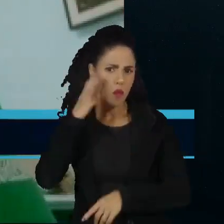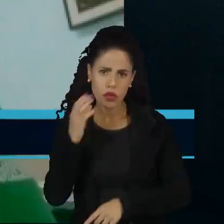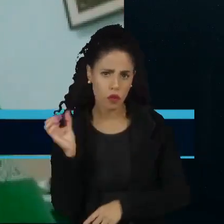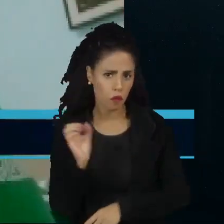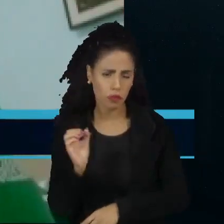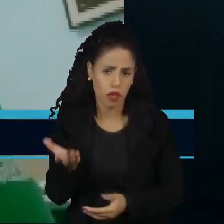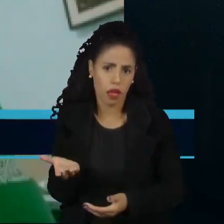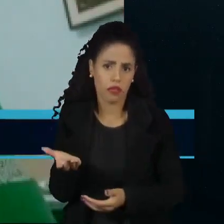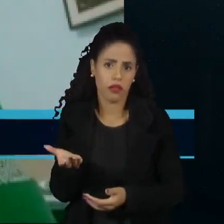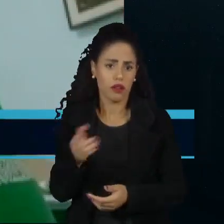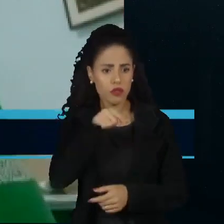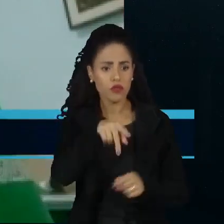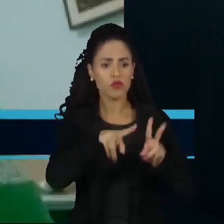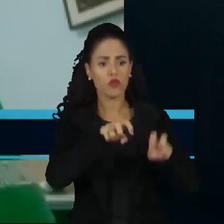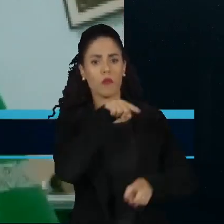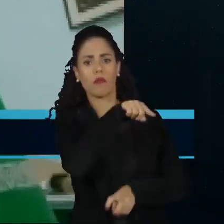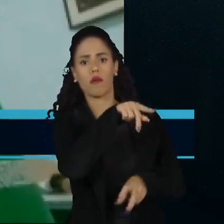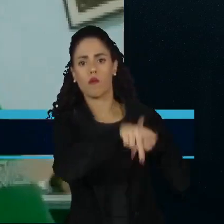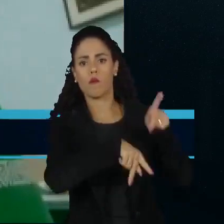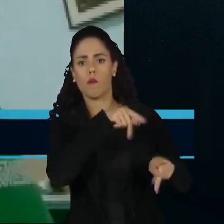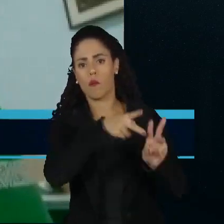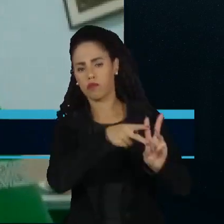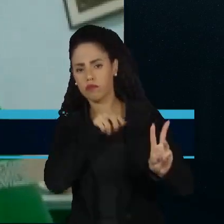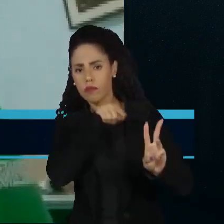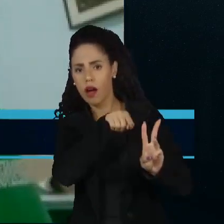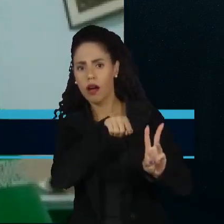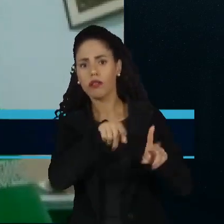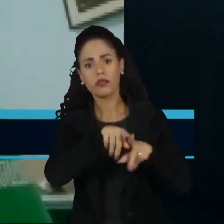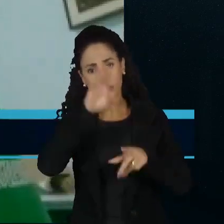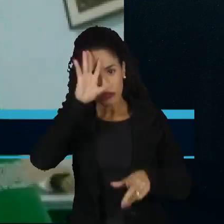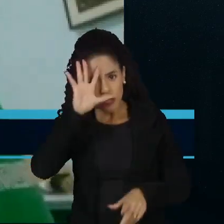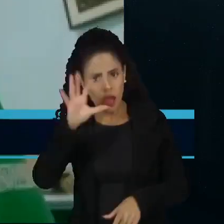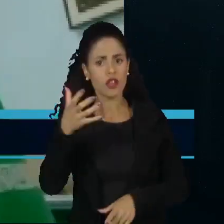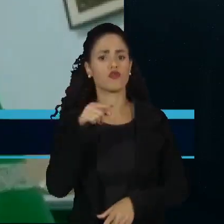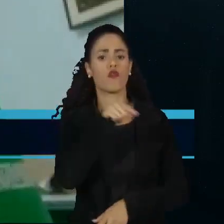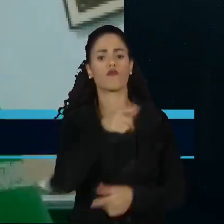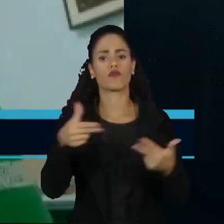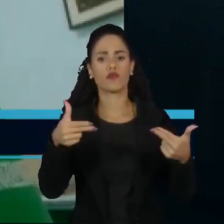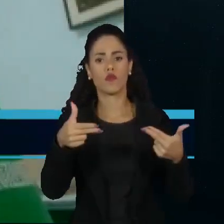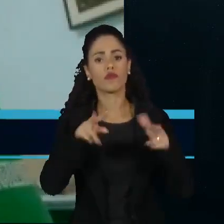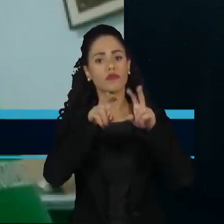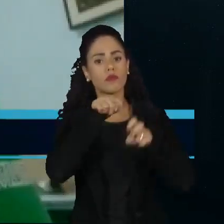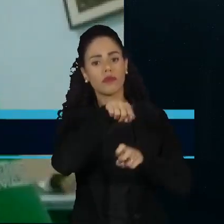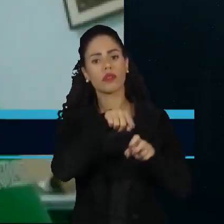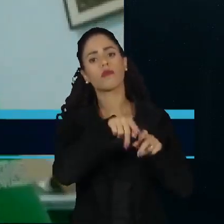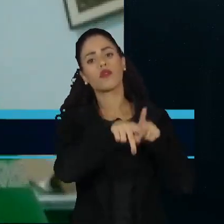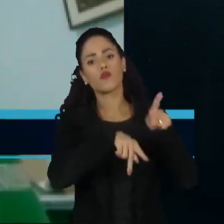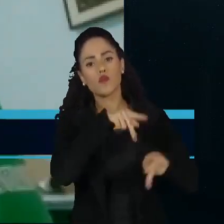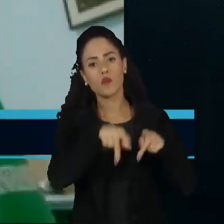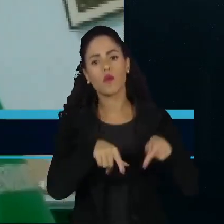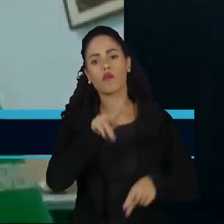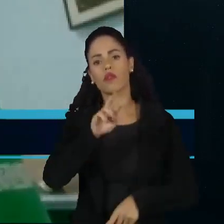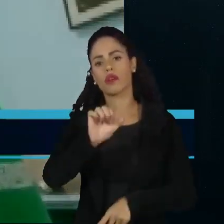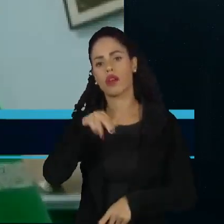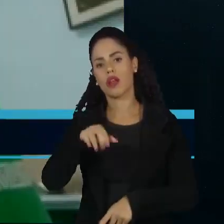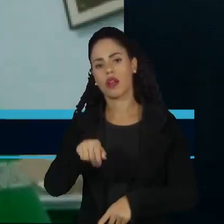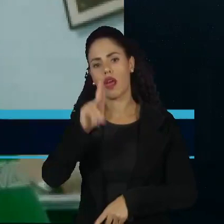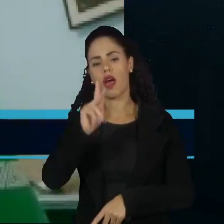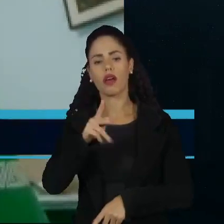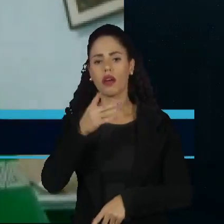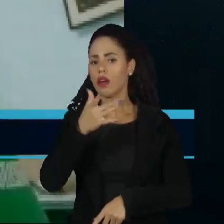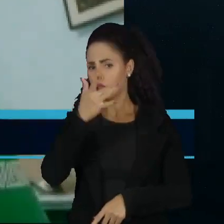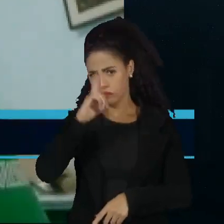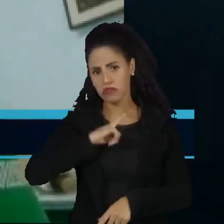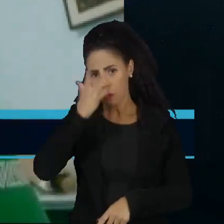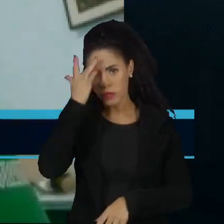infelizmente, a questão dos povos indígenas, não resolve definitivamente, inclusive, a questão do povo krenak, que ainda tem muitos invasores